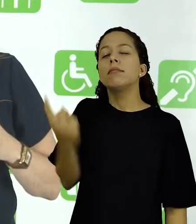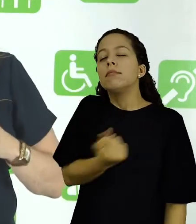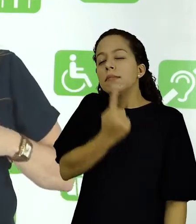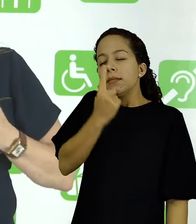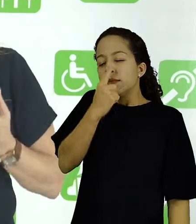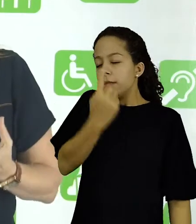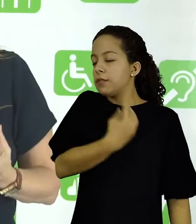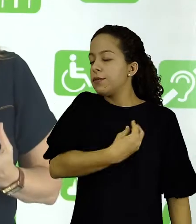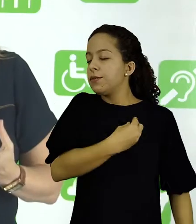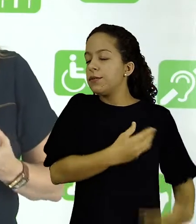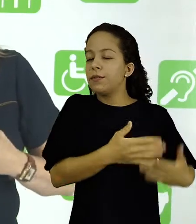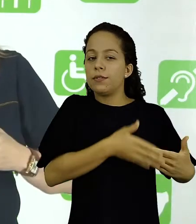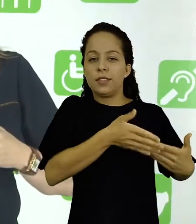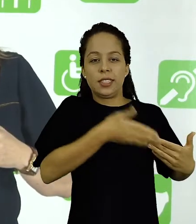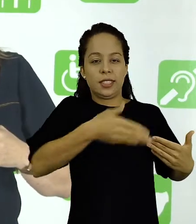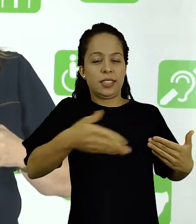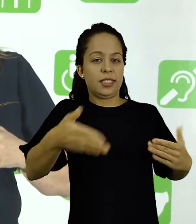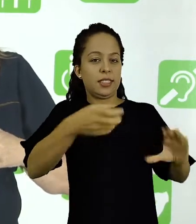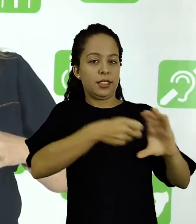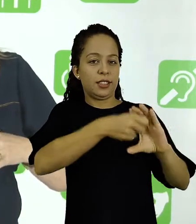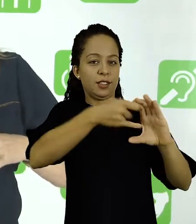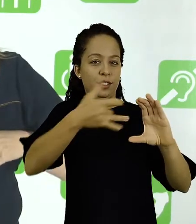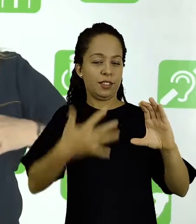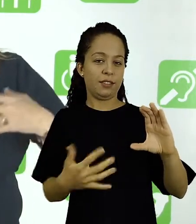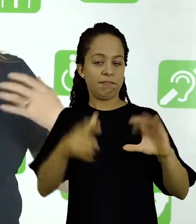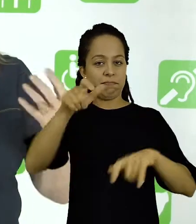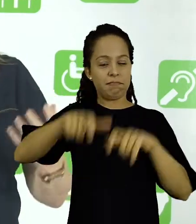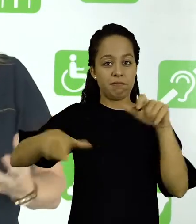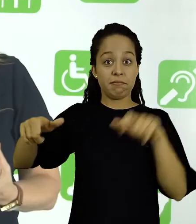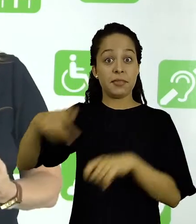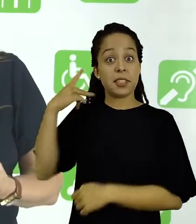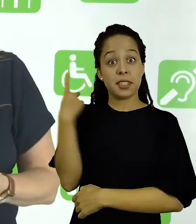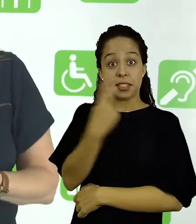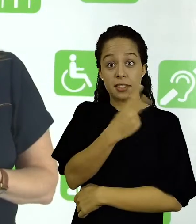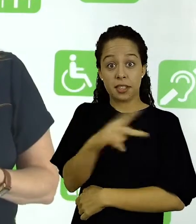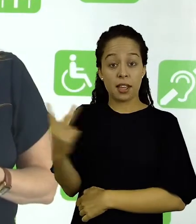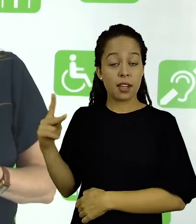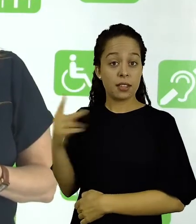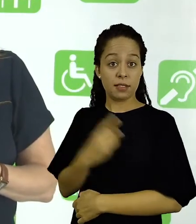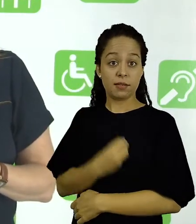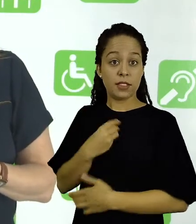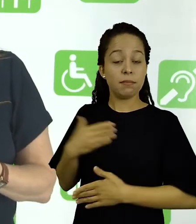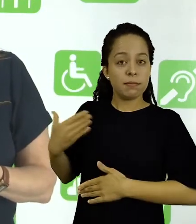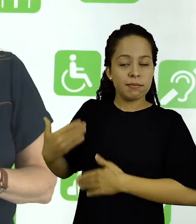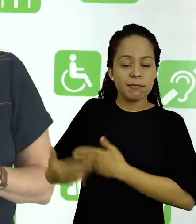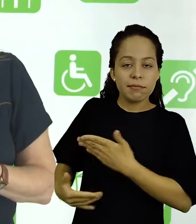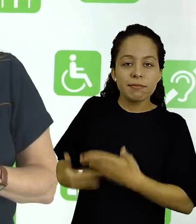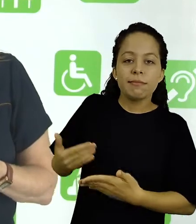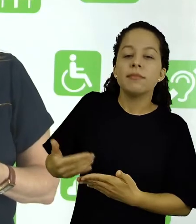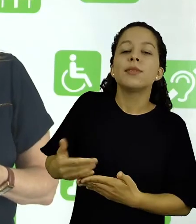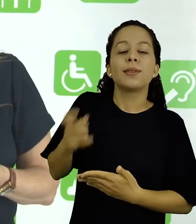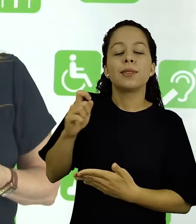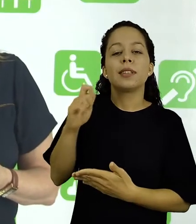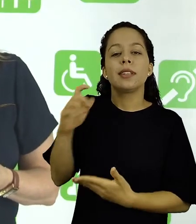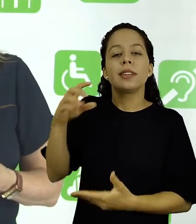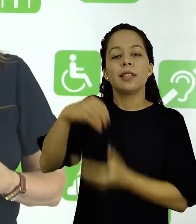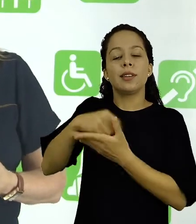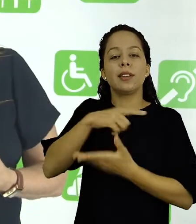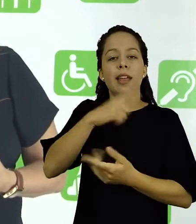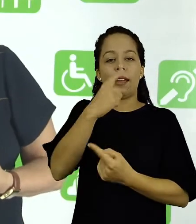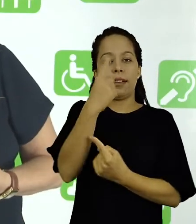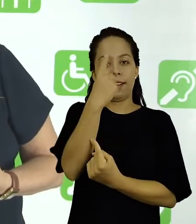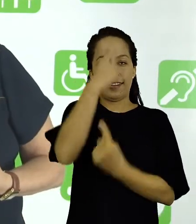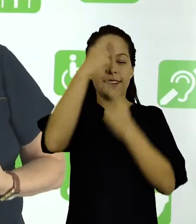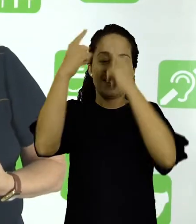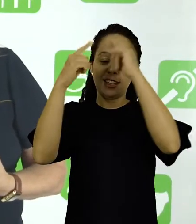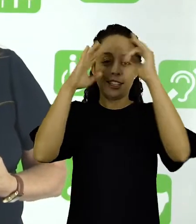sua vivência, o que torna a carreira dessas pessoas caracterizada de uma